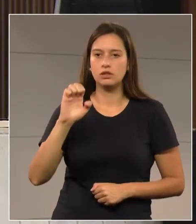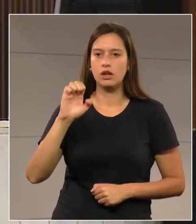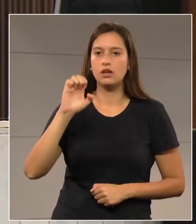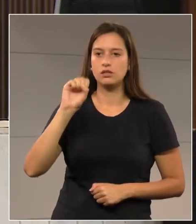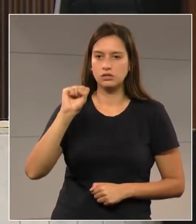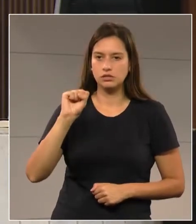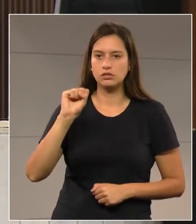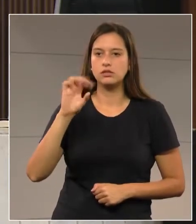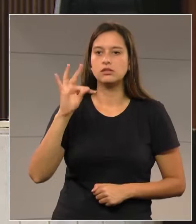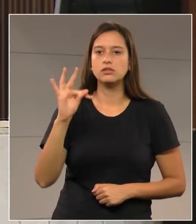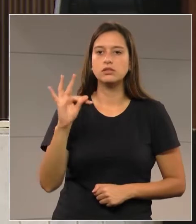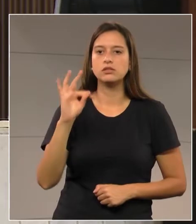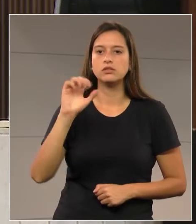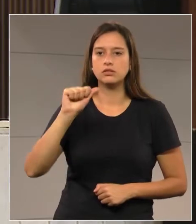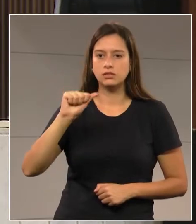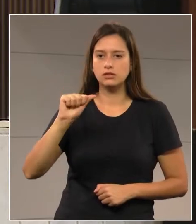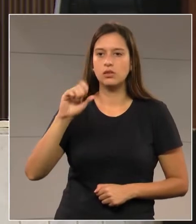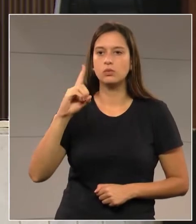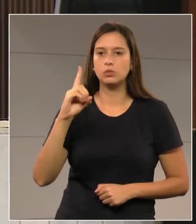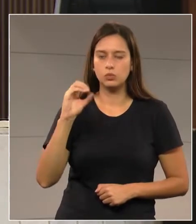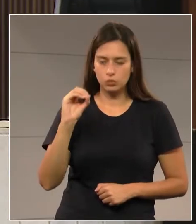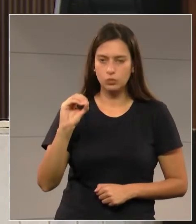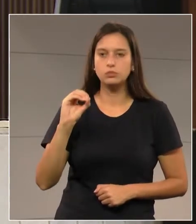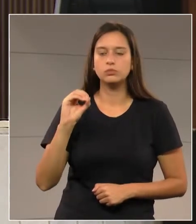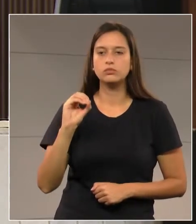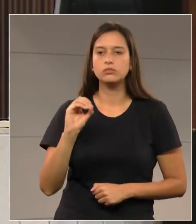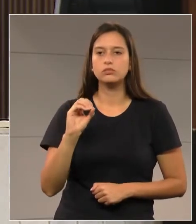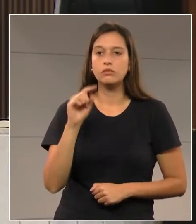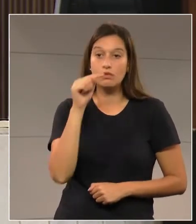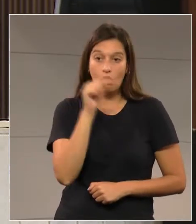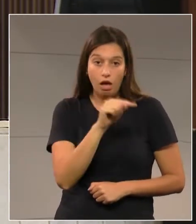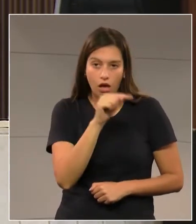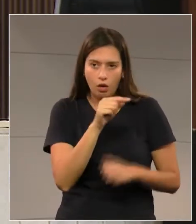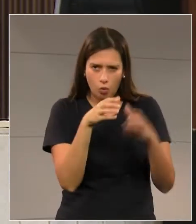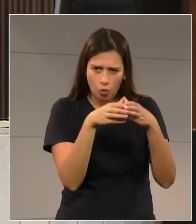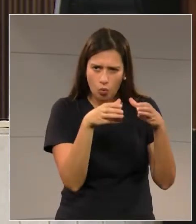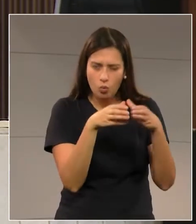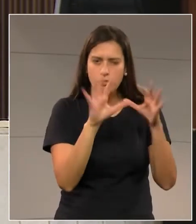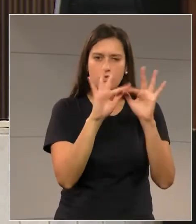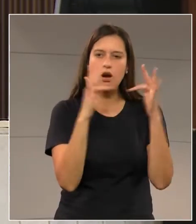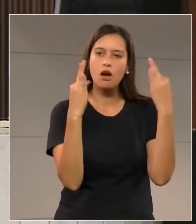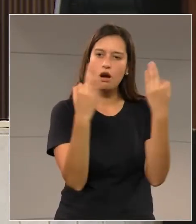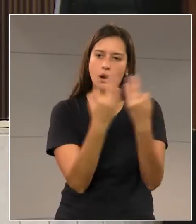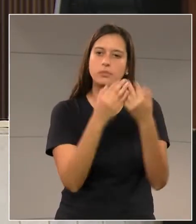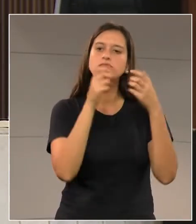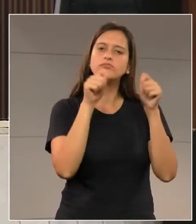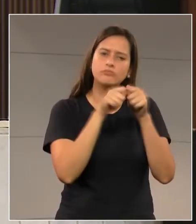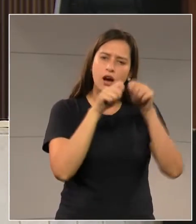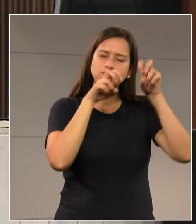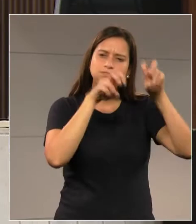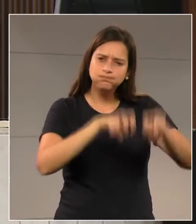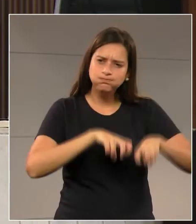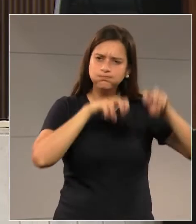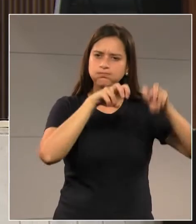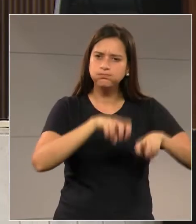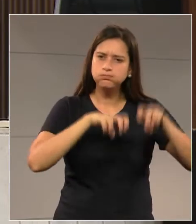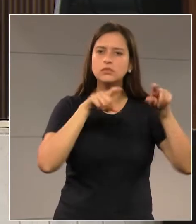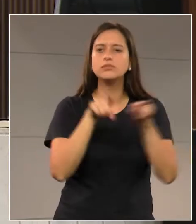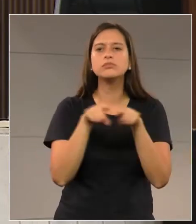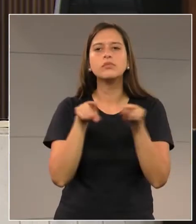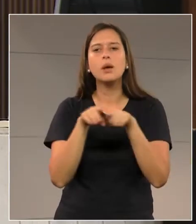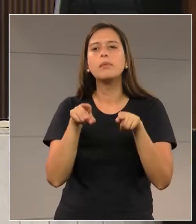produz e entrega, em conjunto com mais alguns produtores orgânicos dos municípios